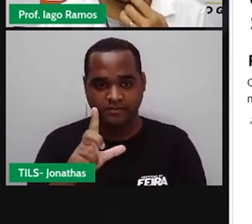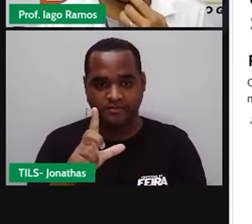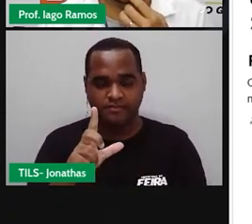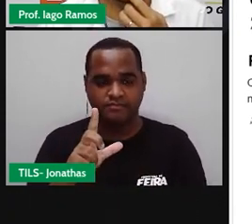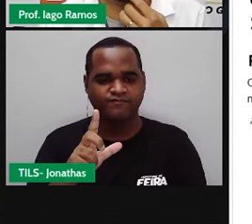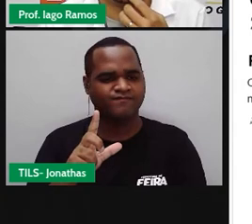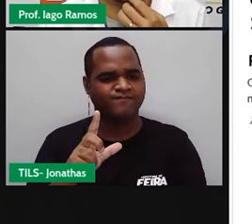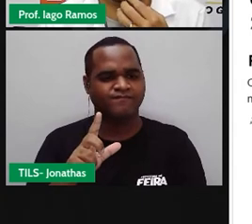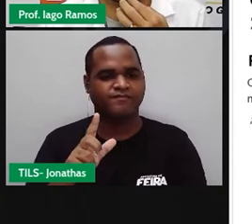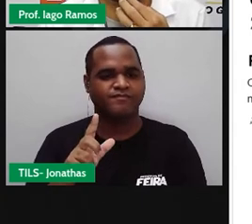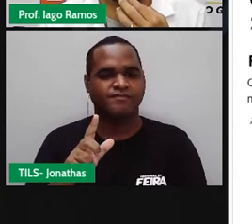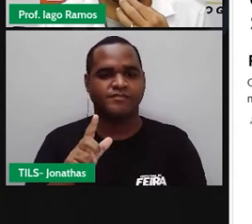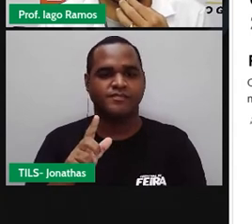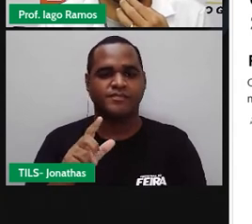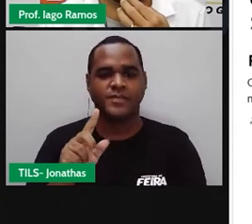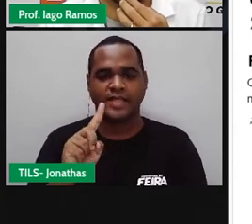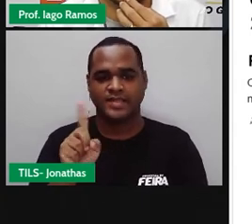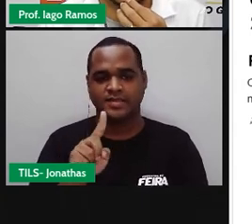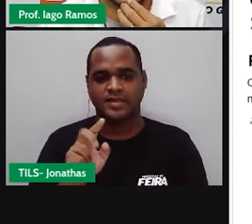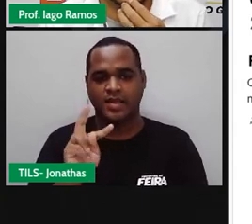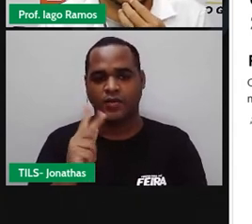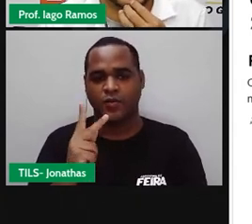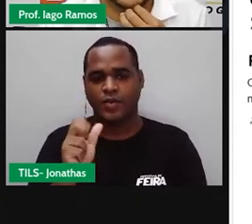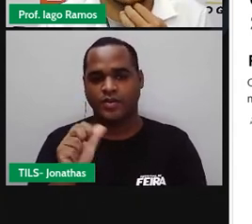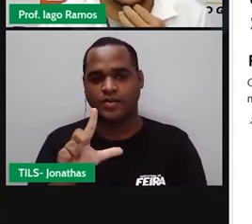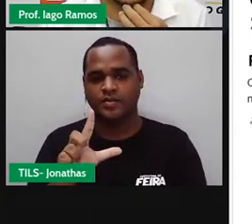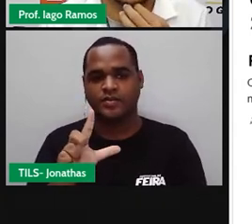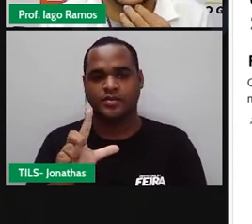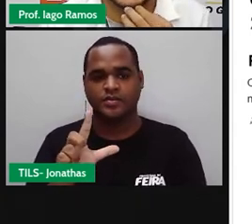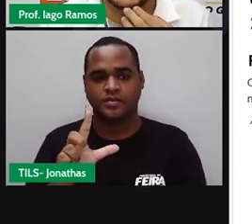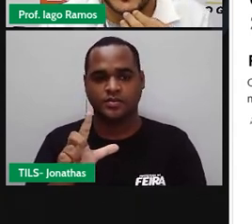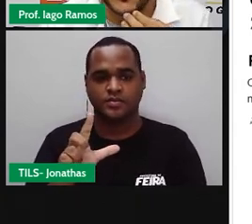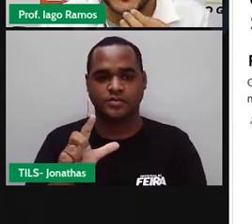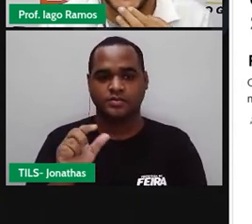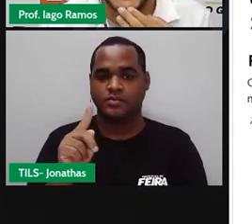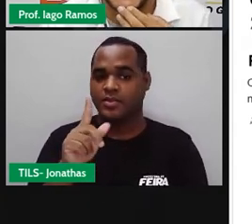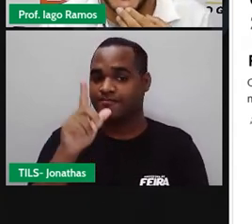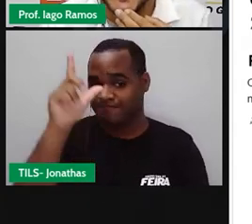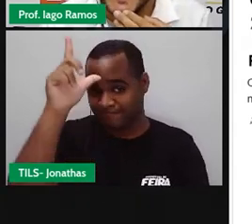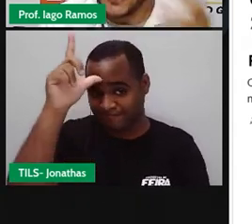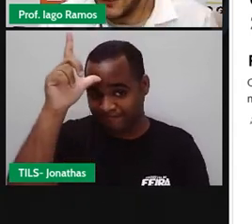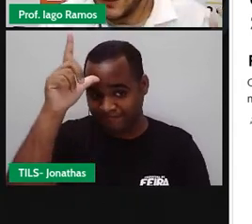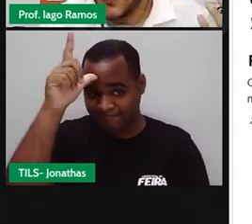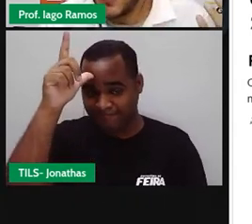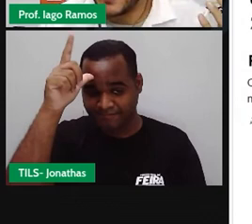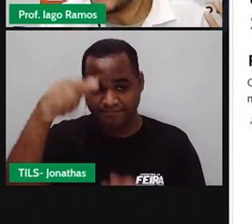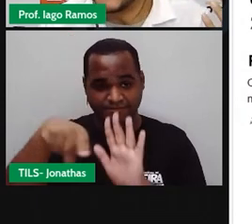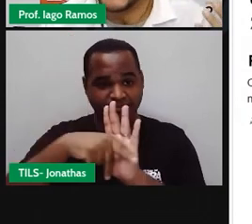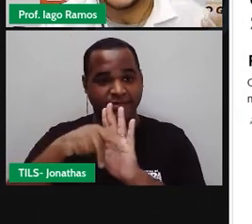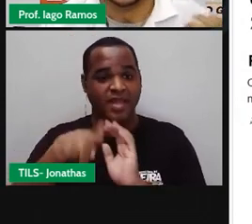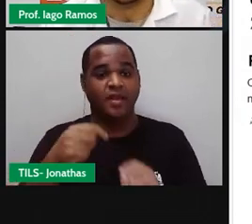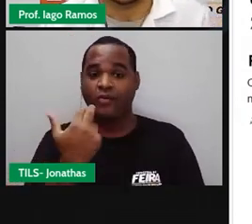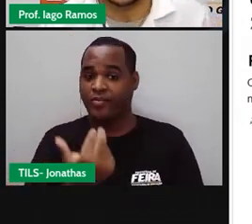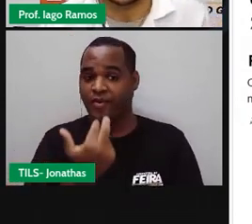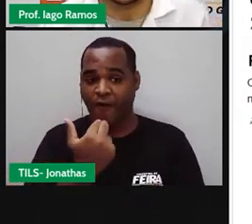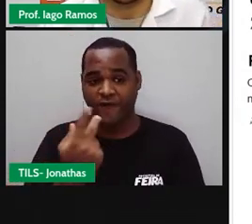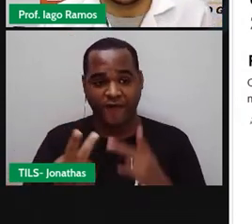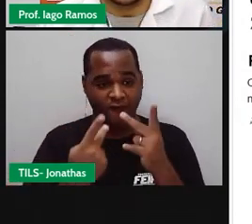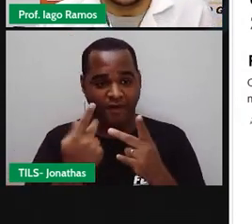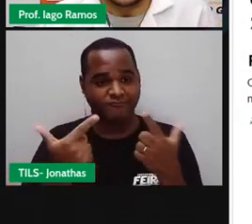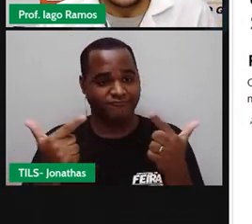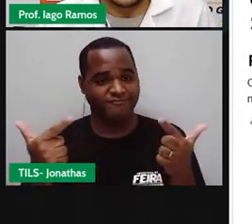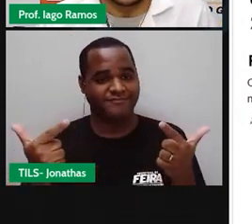que eu não sei se a pronúncia está correta, porque essa palavra é em alemão. Eu não sei falar alemão, tá?